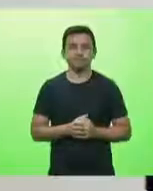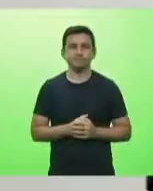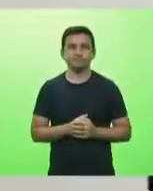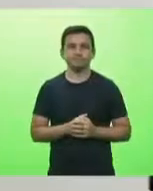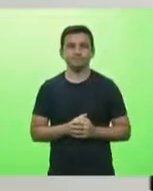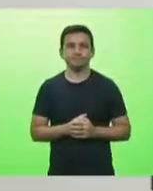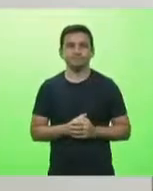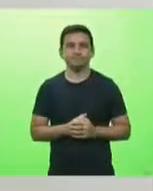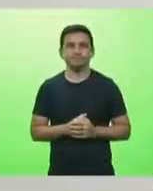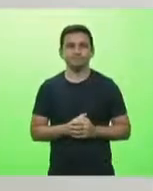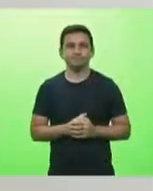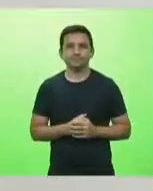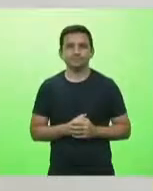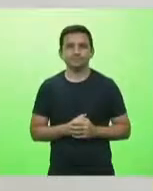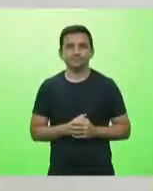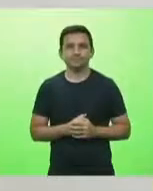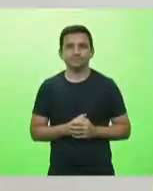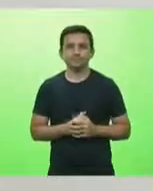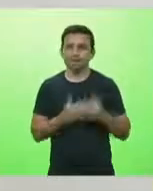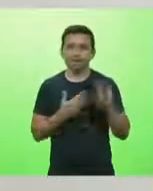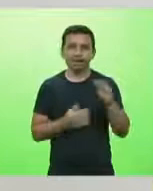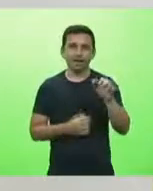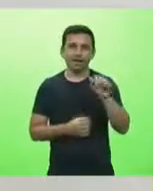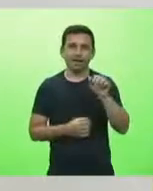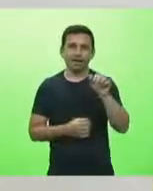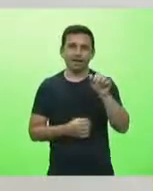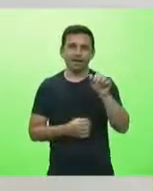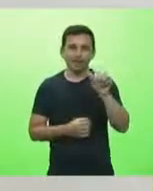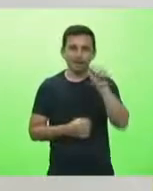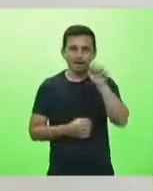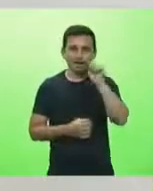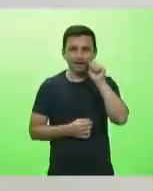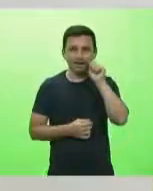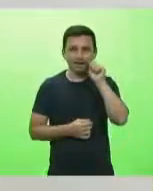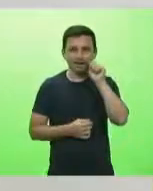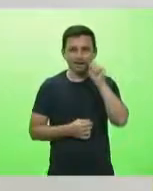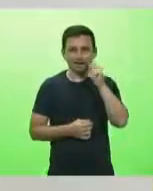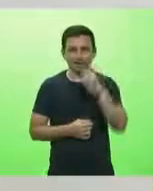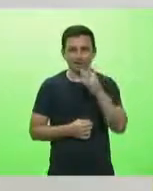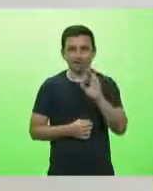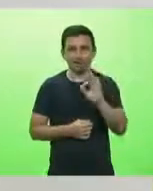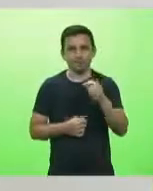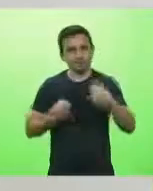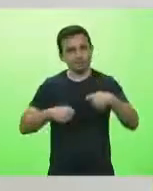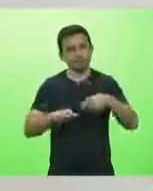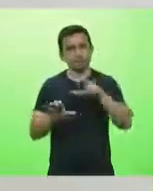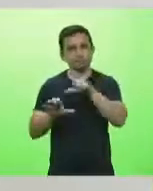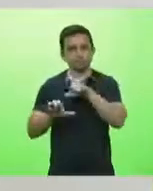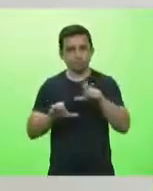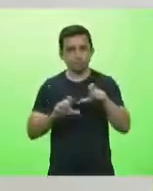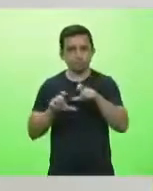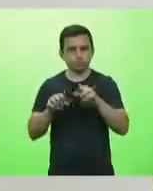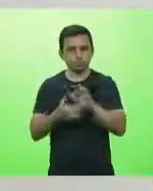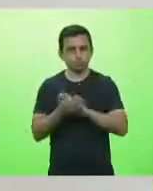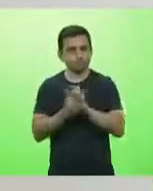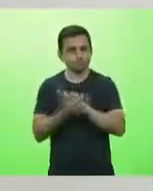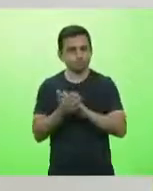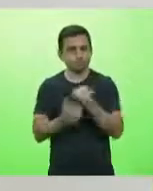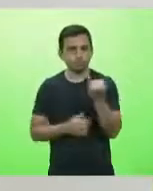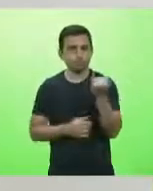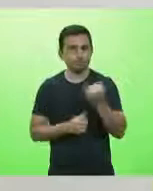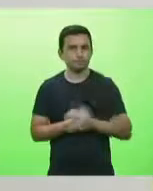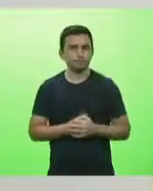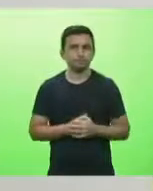não é por causa da Ana, não, mas a pedido do... tem que desinfetar aqui. Sr. Presidente, senhores deputados,